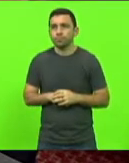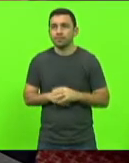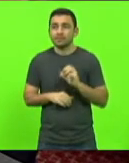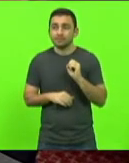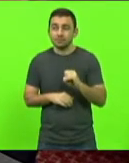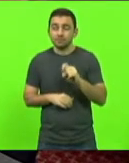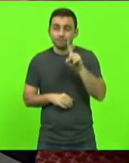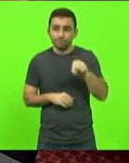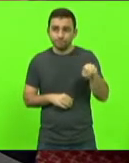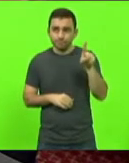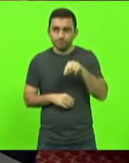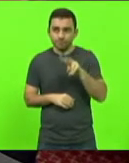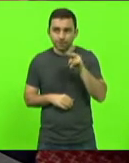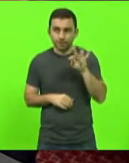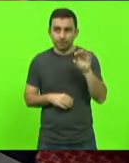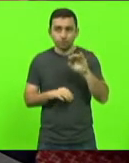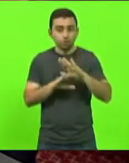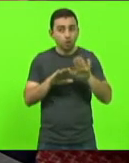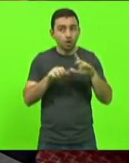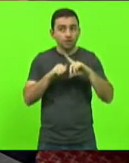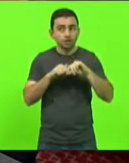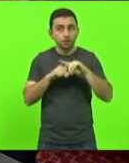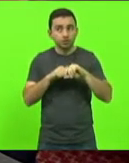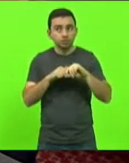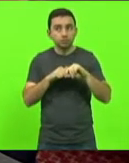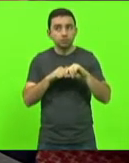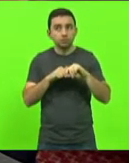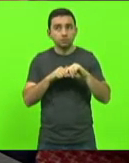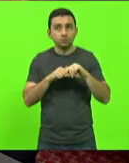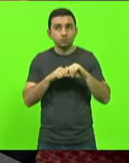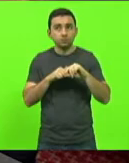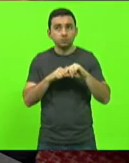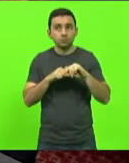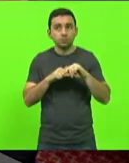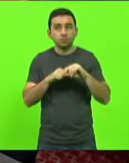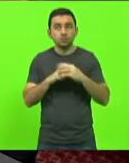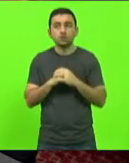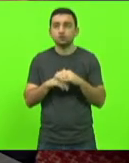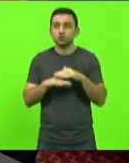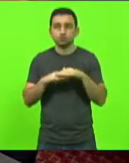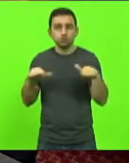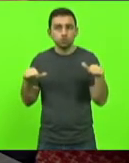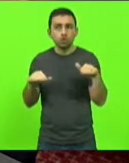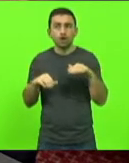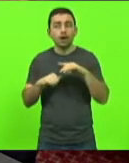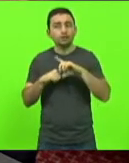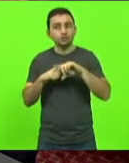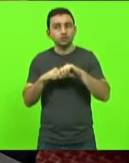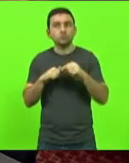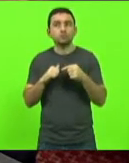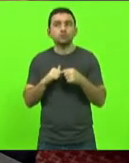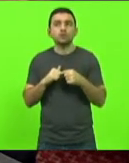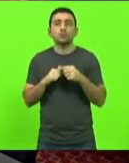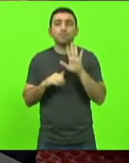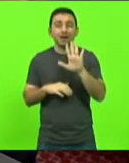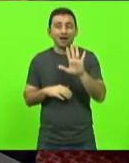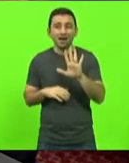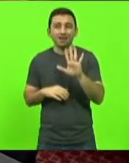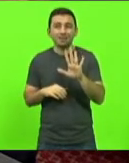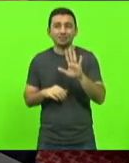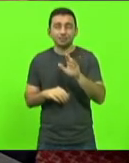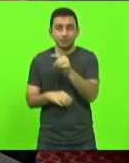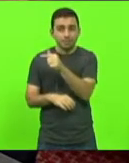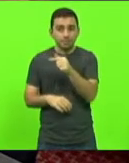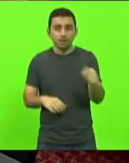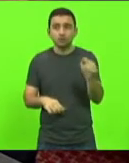este artigo apenas, o que nós estamos votando aqui, é apenas o veto de um artigo. Mas a Semana Estadual do Rádio de